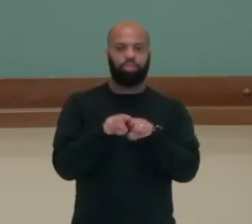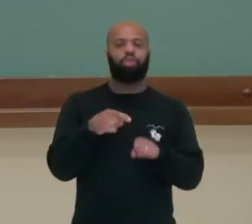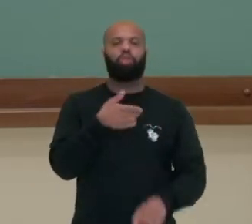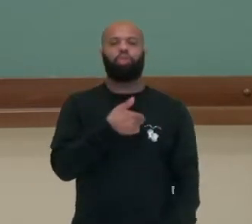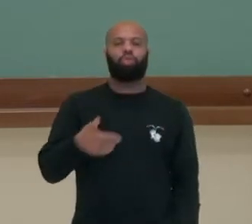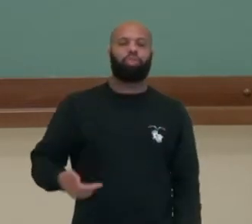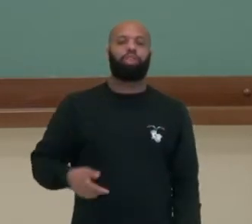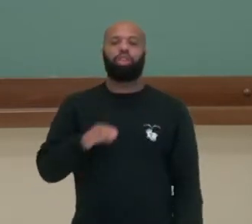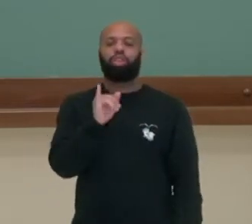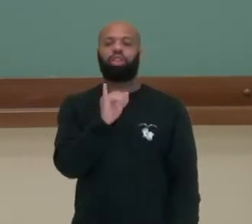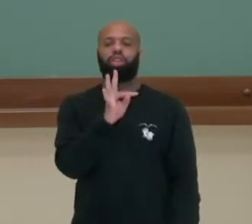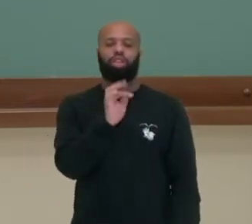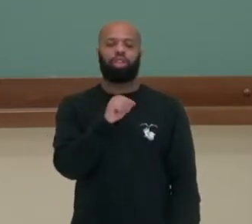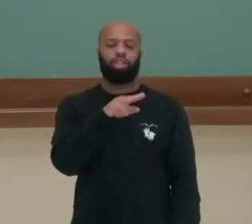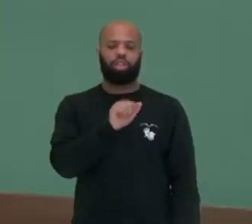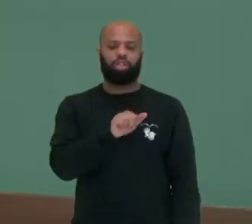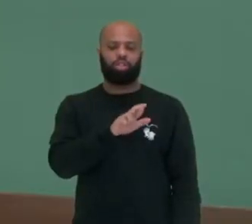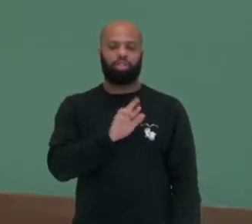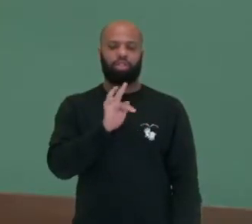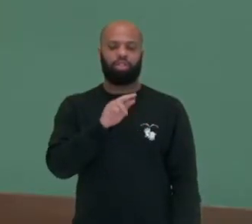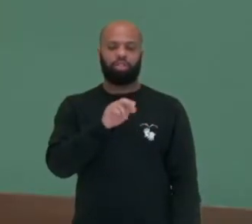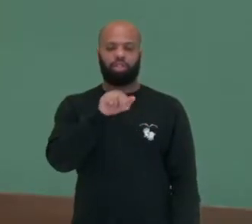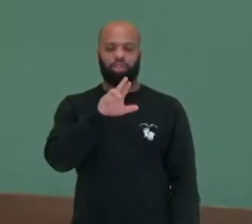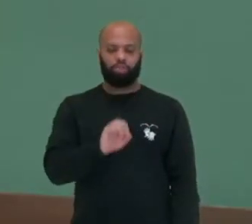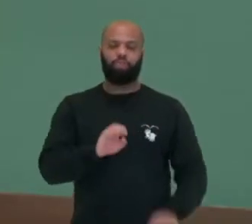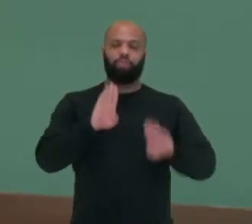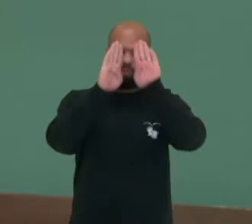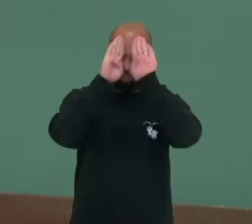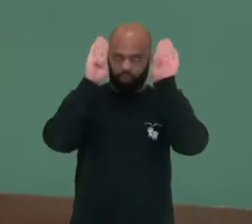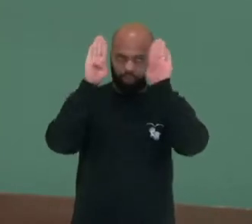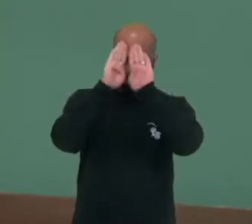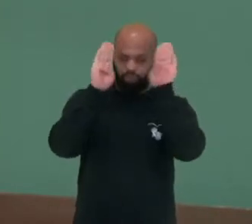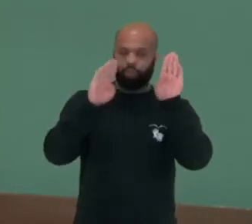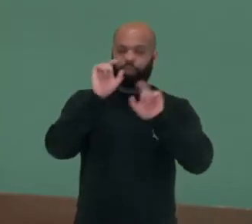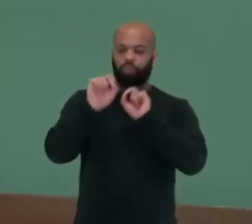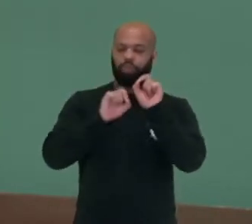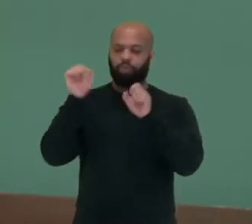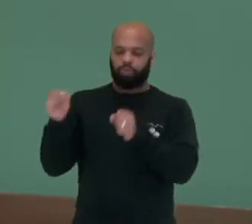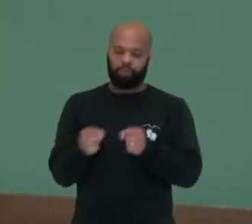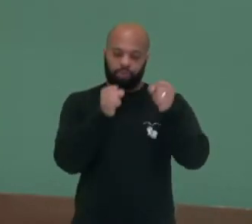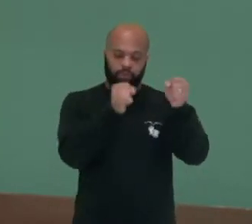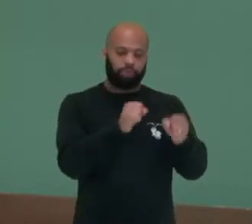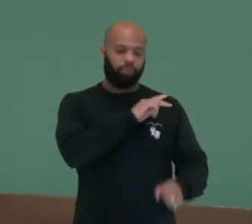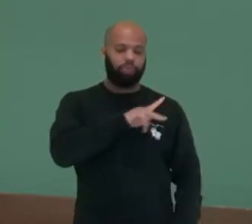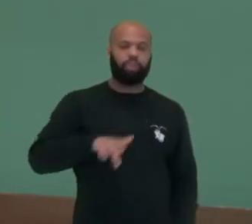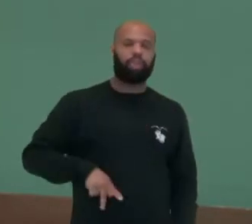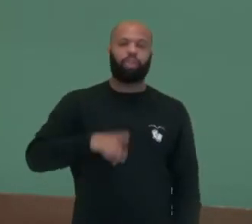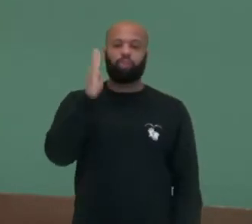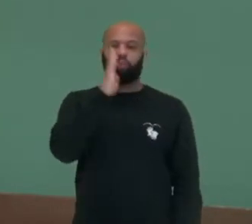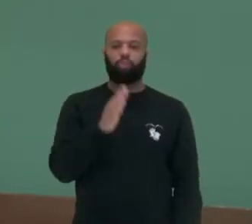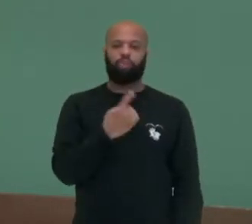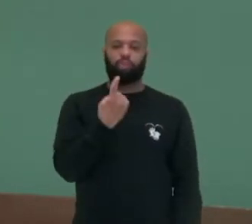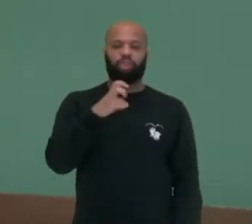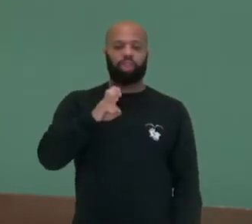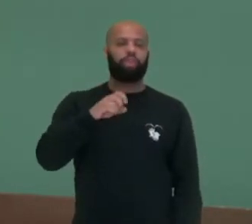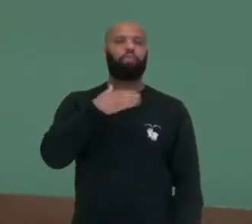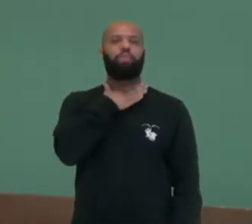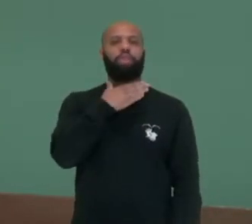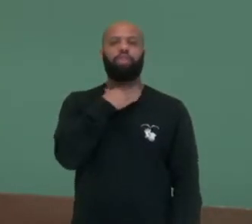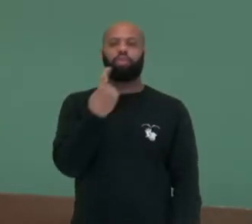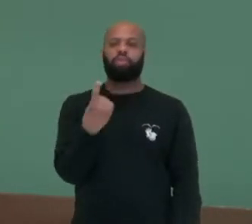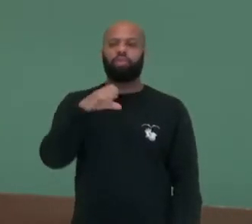Itamar Franco. Fernando Collor de Mello assumiu a presidência do Brasil em 15 de março de